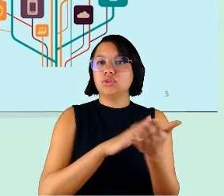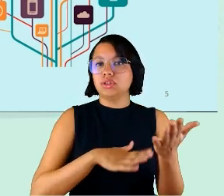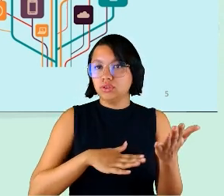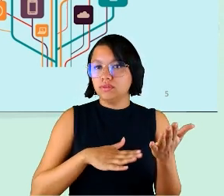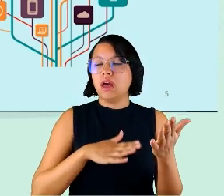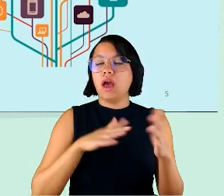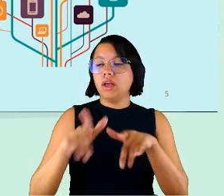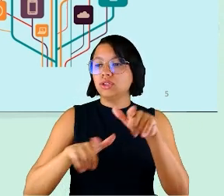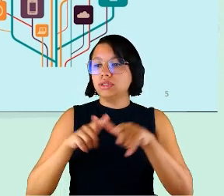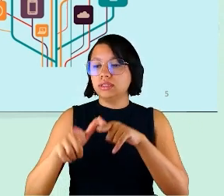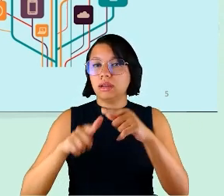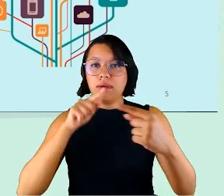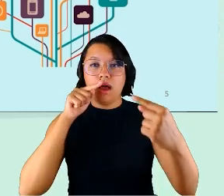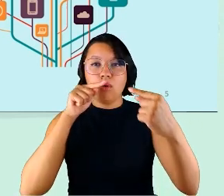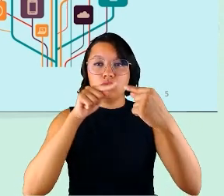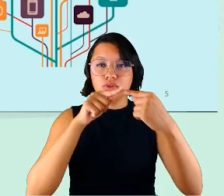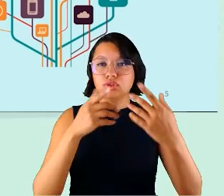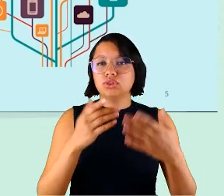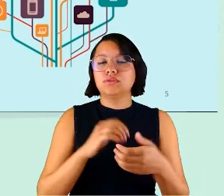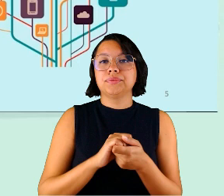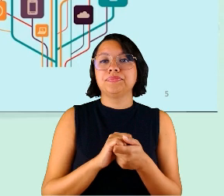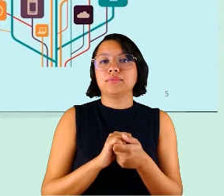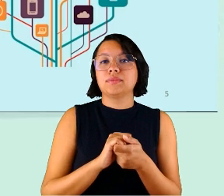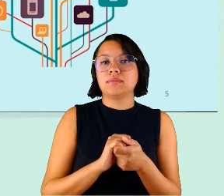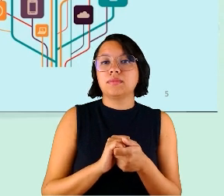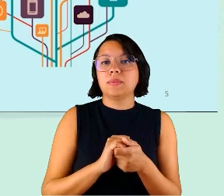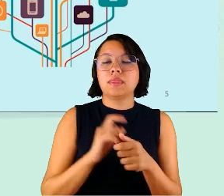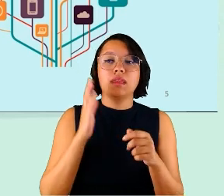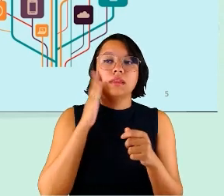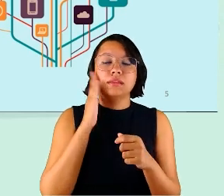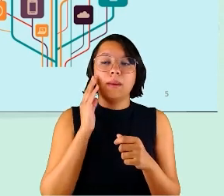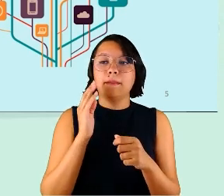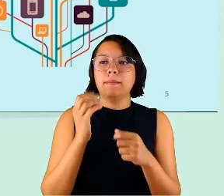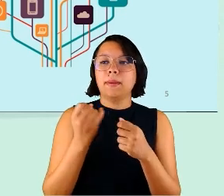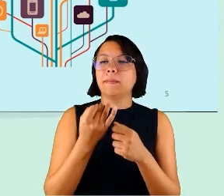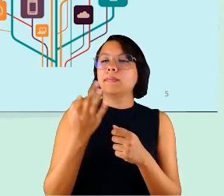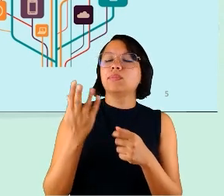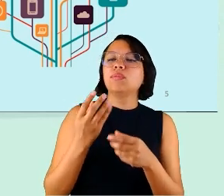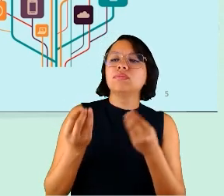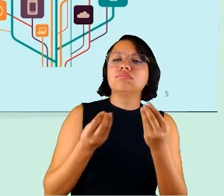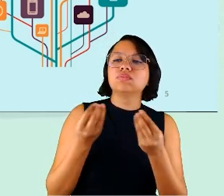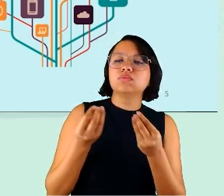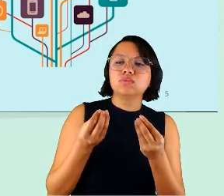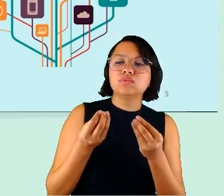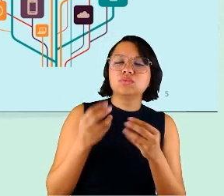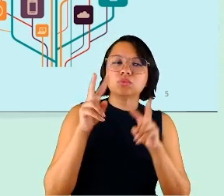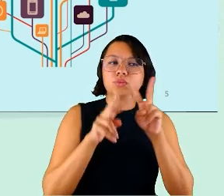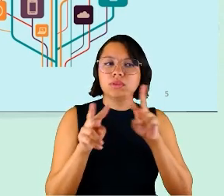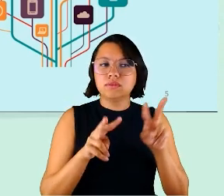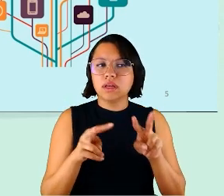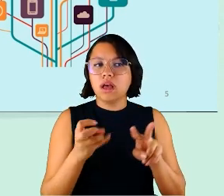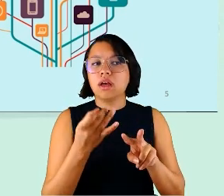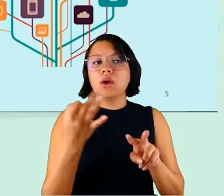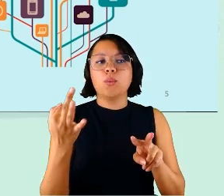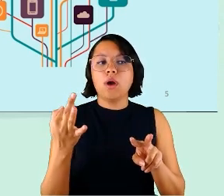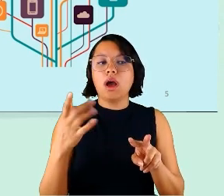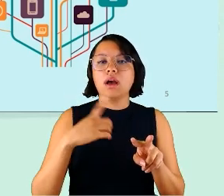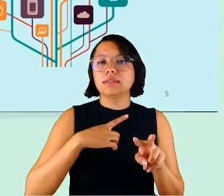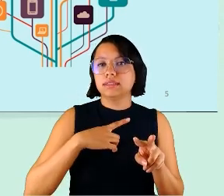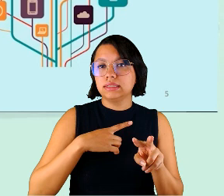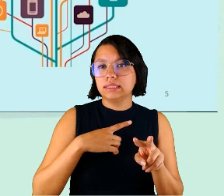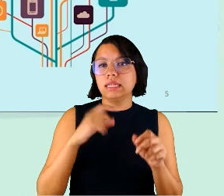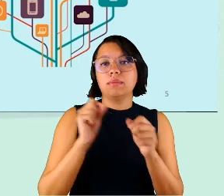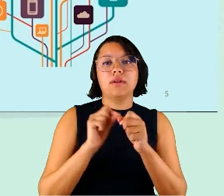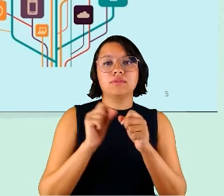estabelecimento de metas e de mensuração mesmo, de verificação do quanto que se tem a